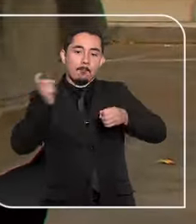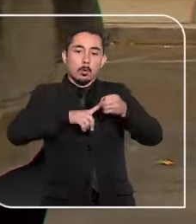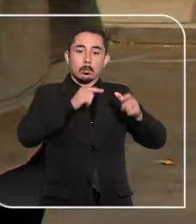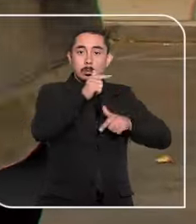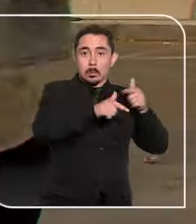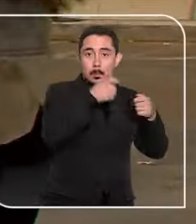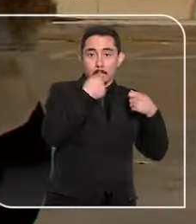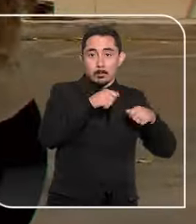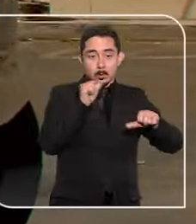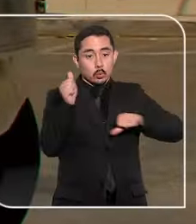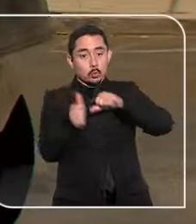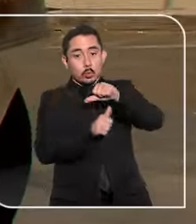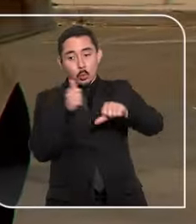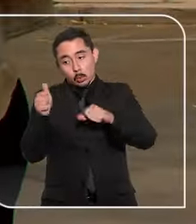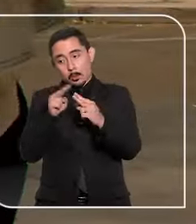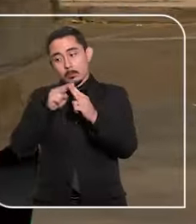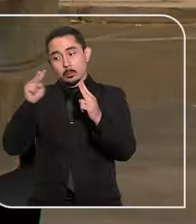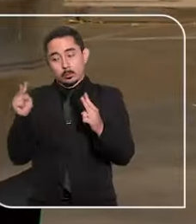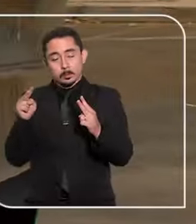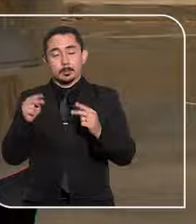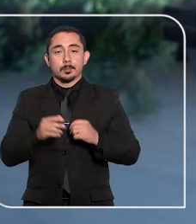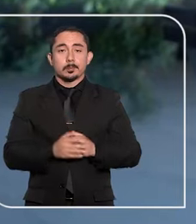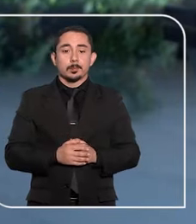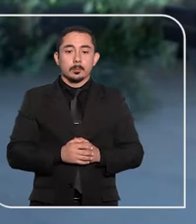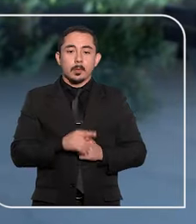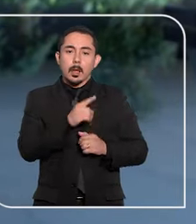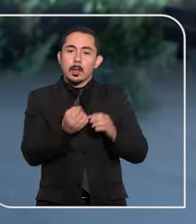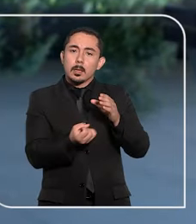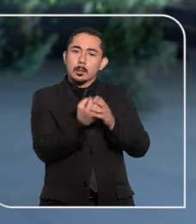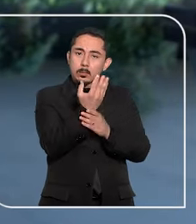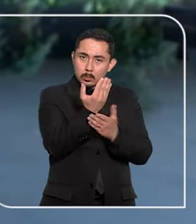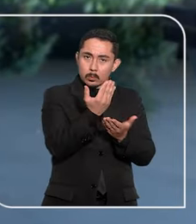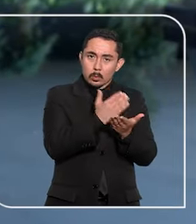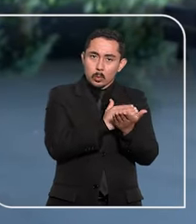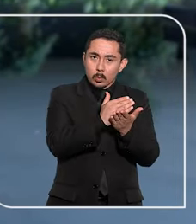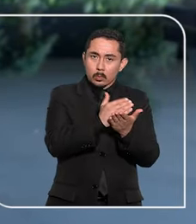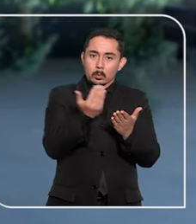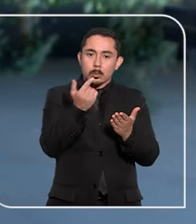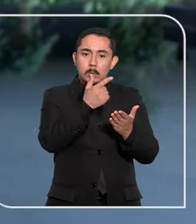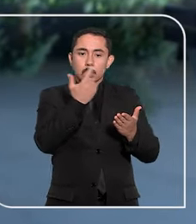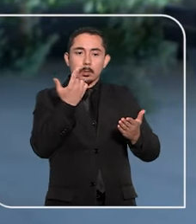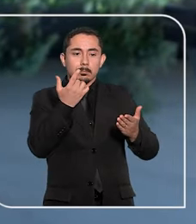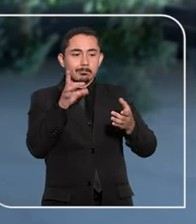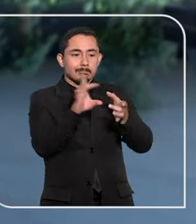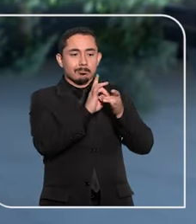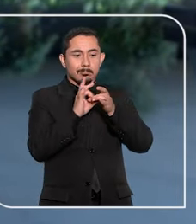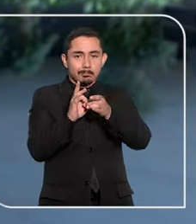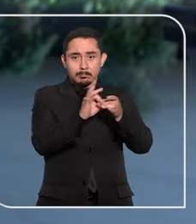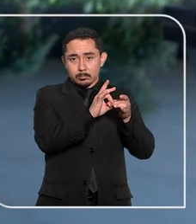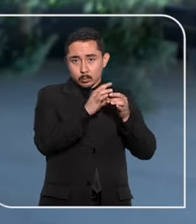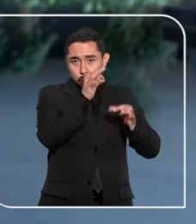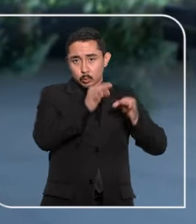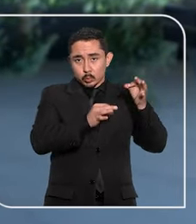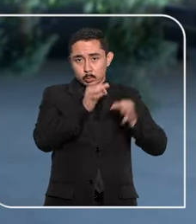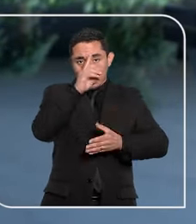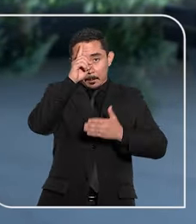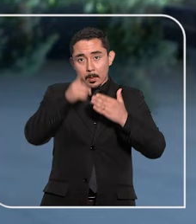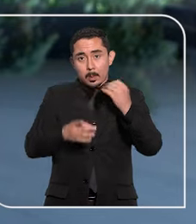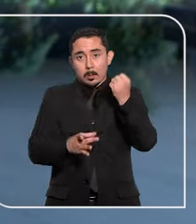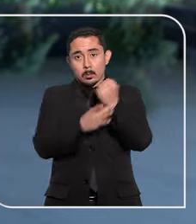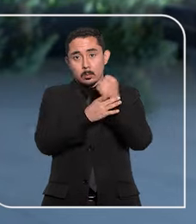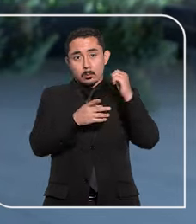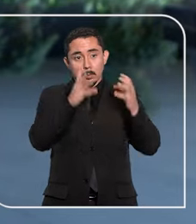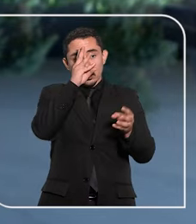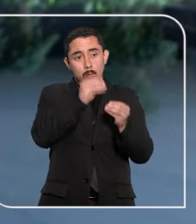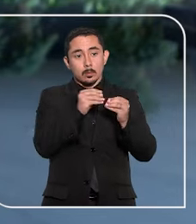presencial fossem realocadas ao trabalho remoto. A ação teve origem após uma associação comercial impetrar um mandado de